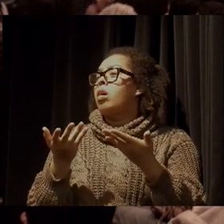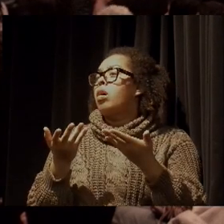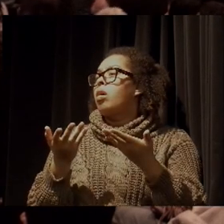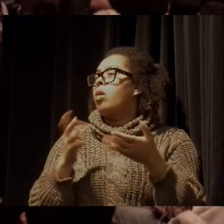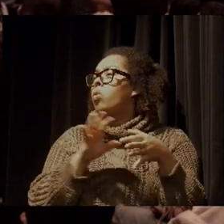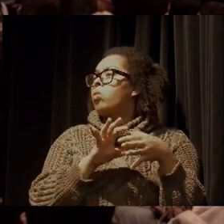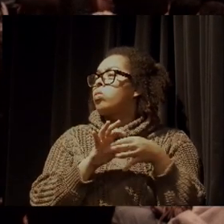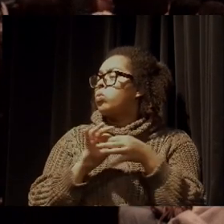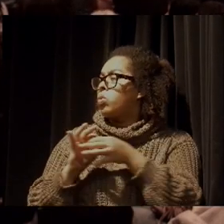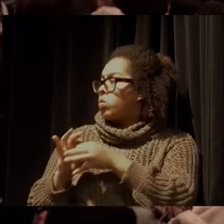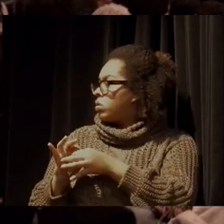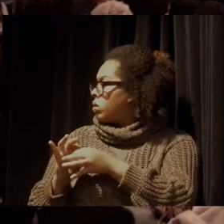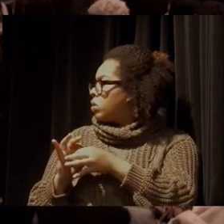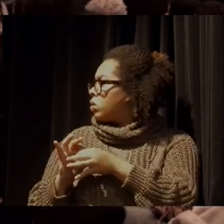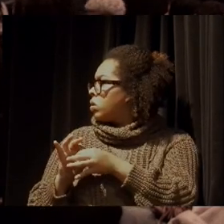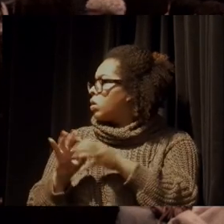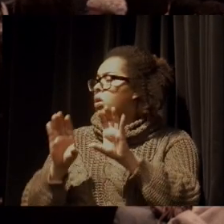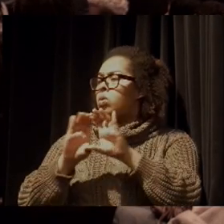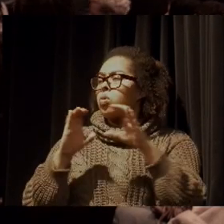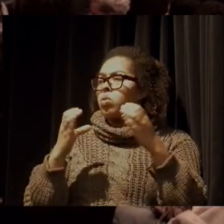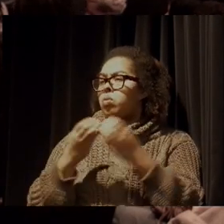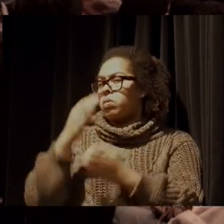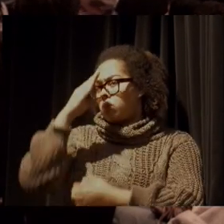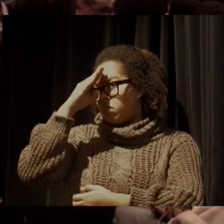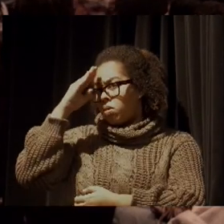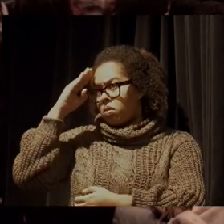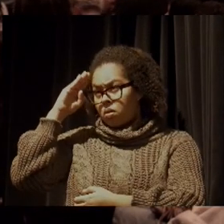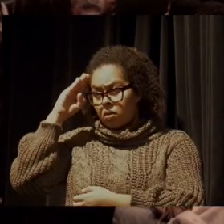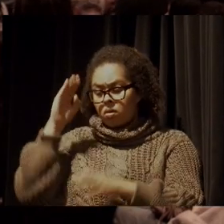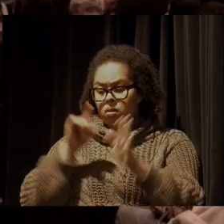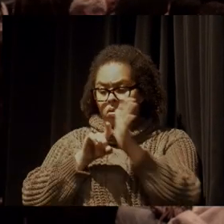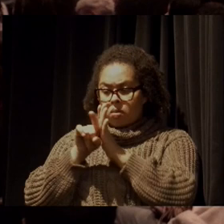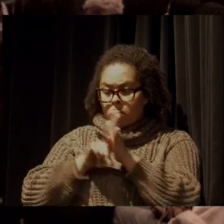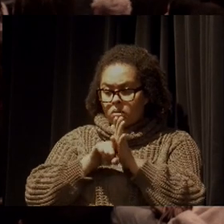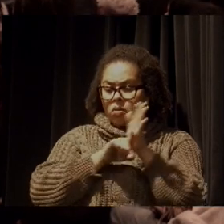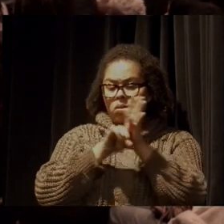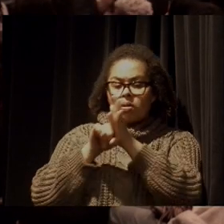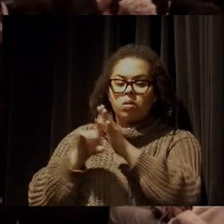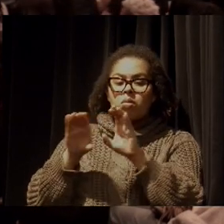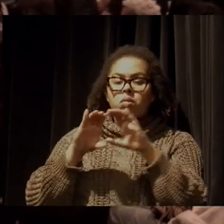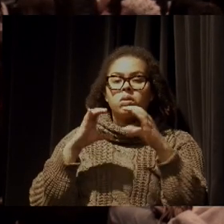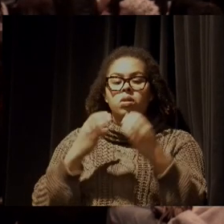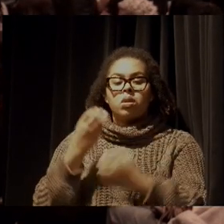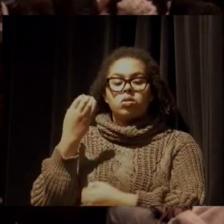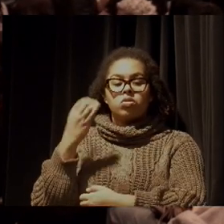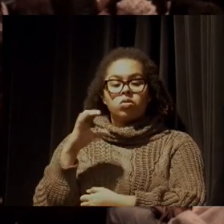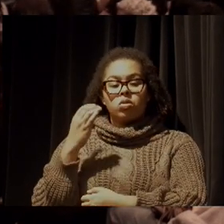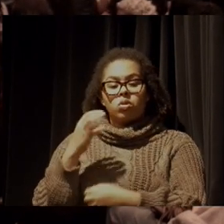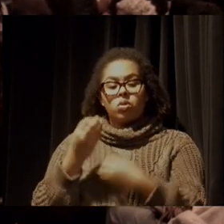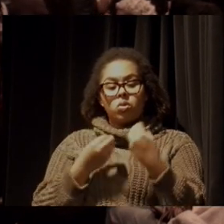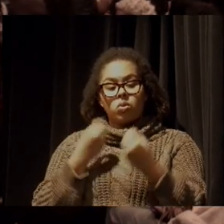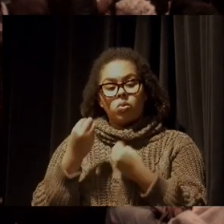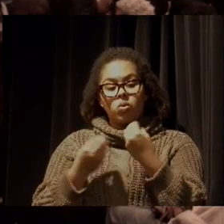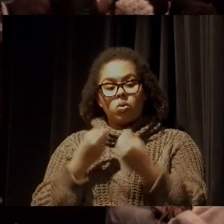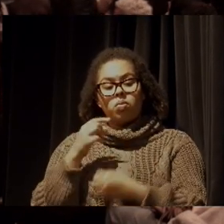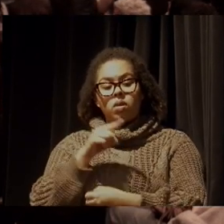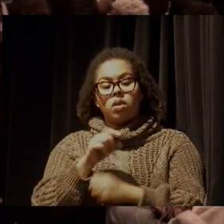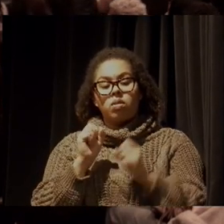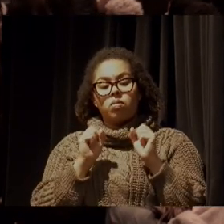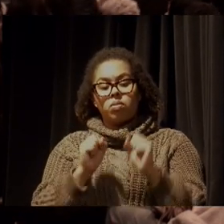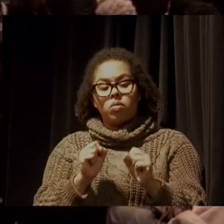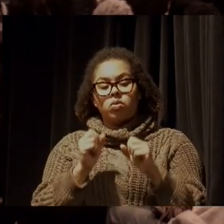comunidade universitária, de pesquisadores, comunidade científica também, como é que ela poderia